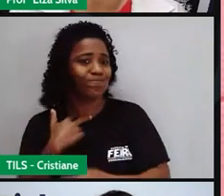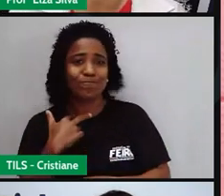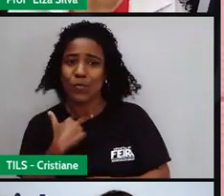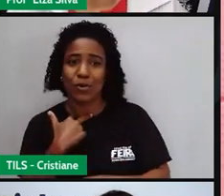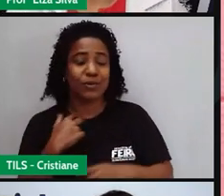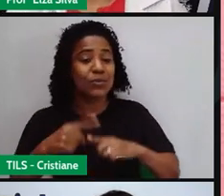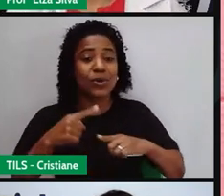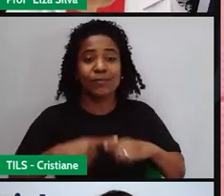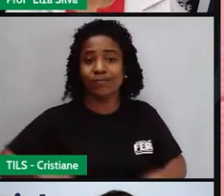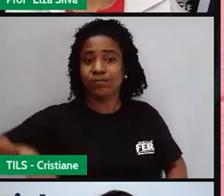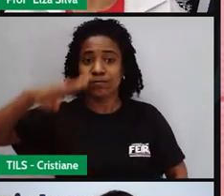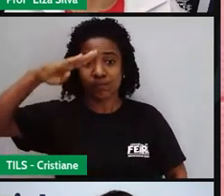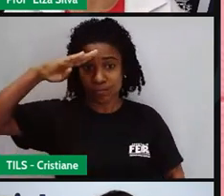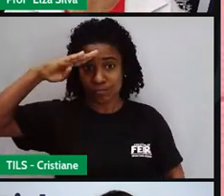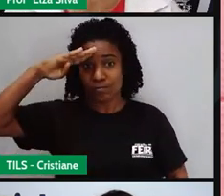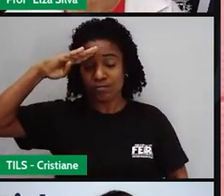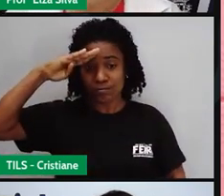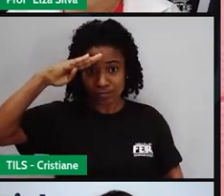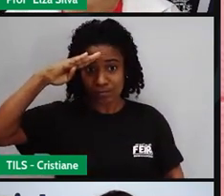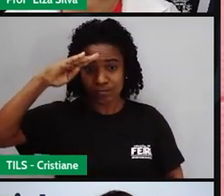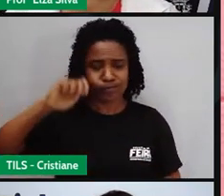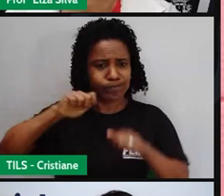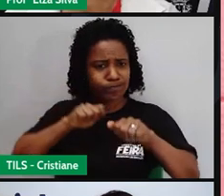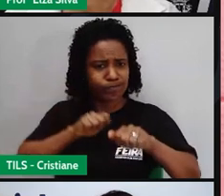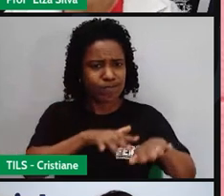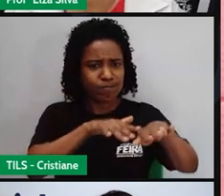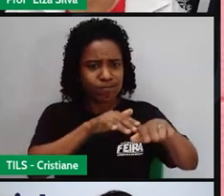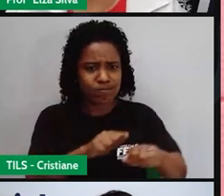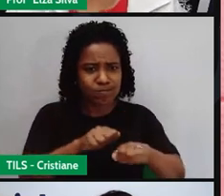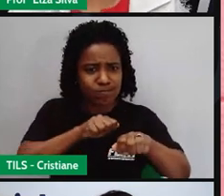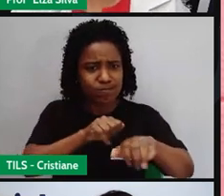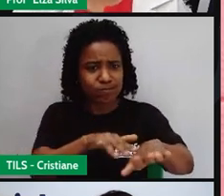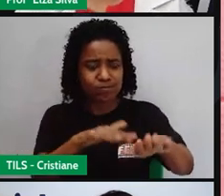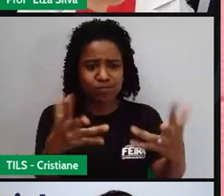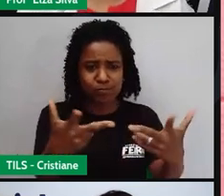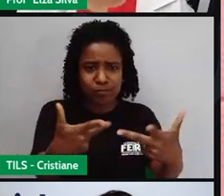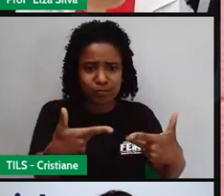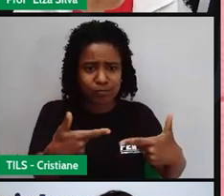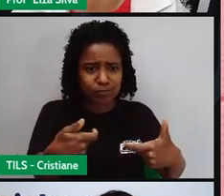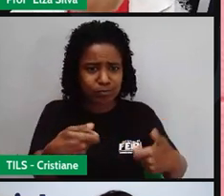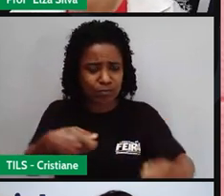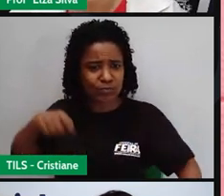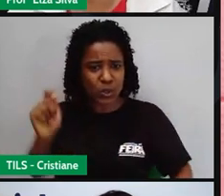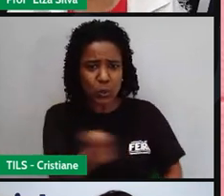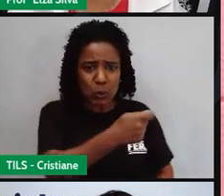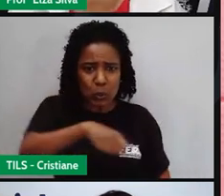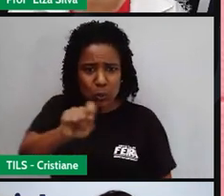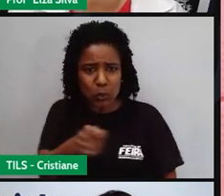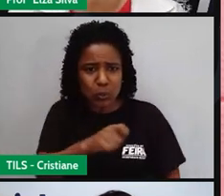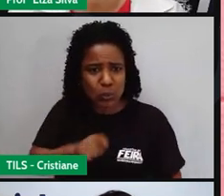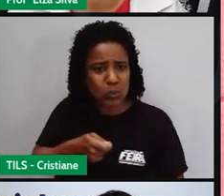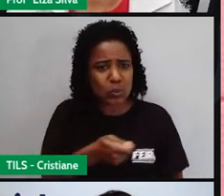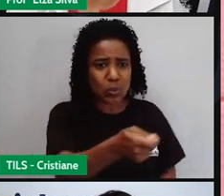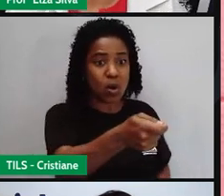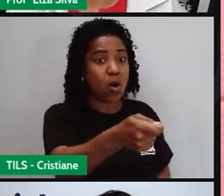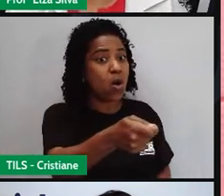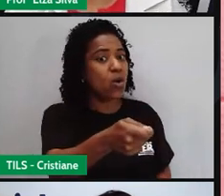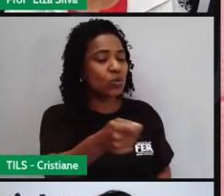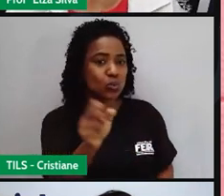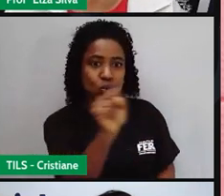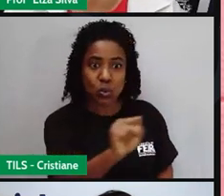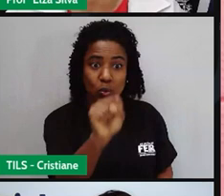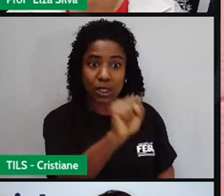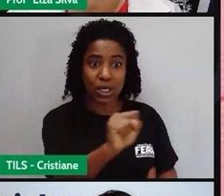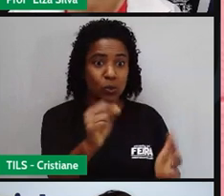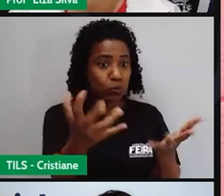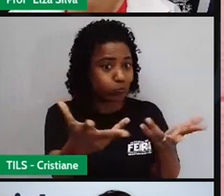soldados iriam ter um desempenho melhor na guerra se não tivesse um vínculo afetivo. Imagina, não é? Então vamos